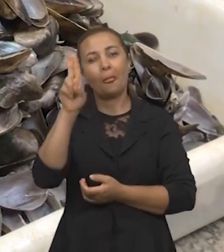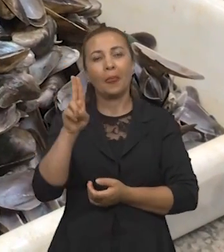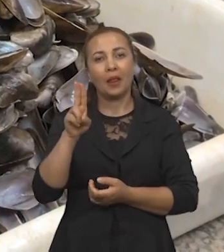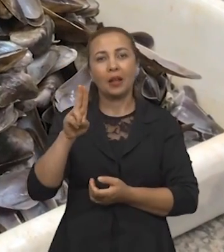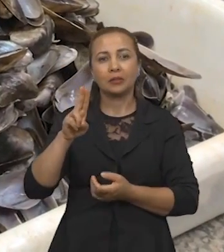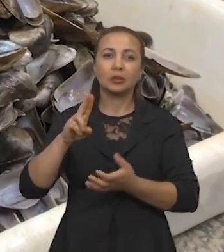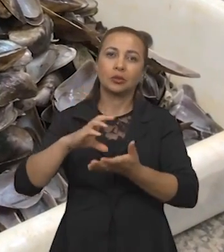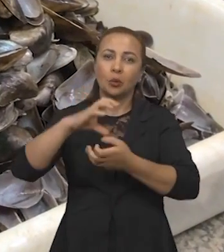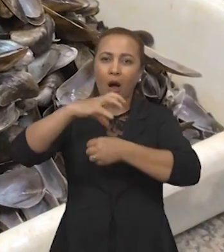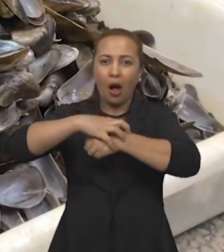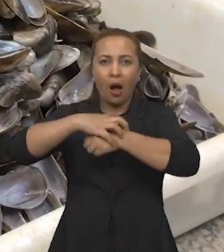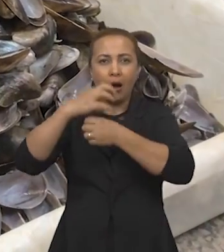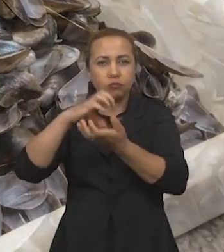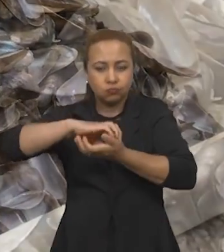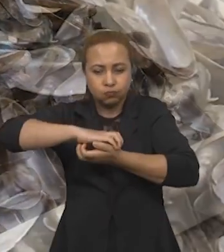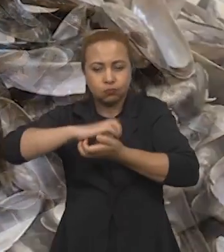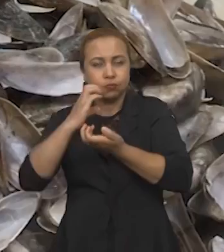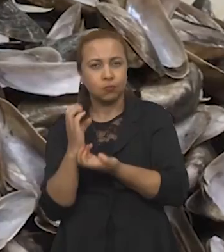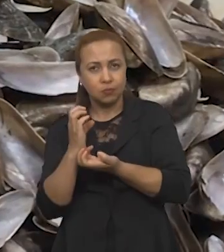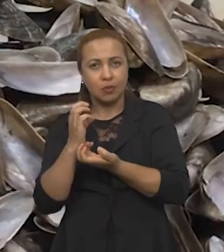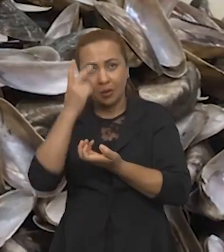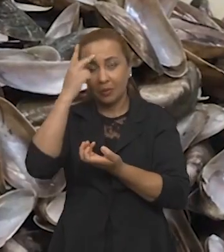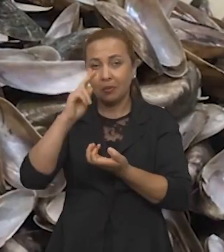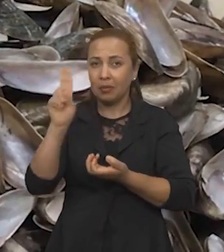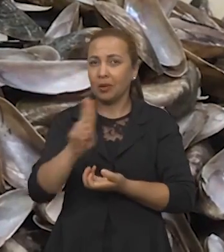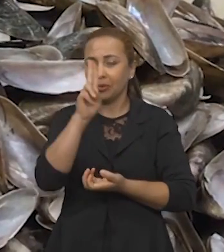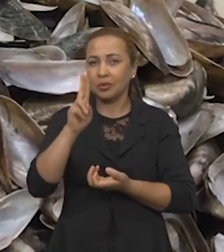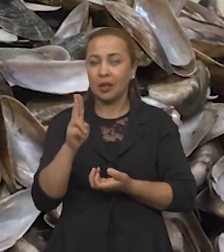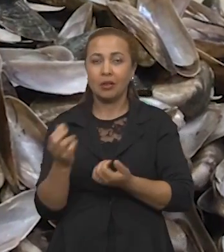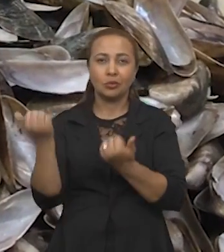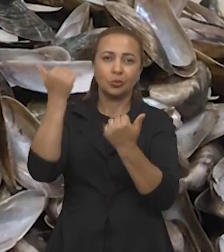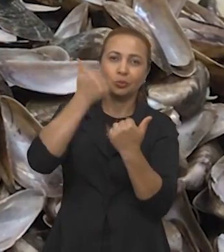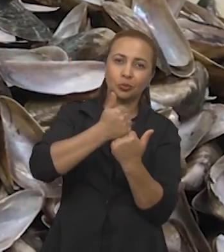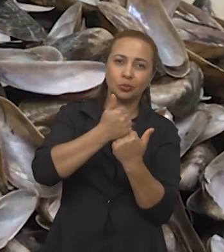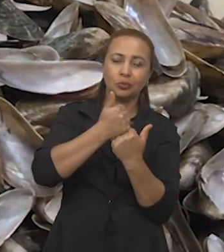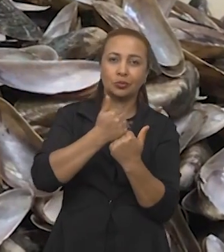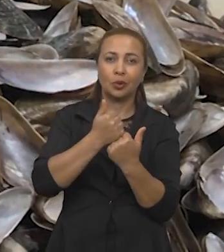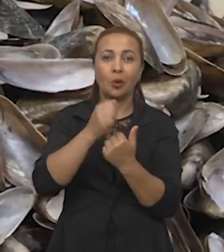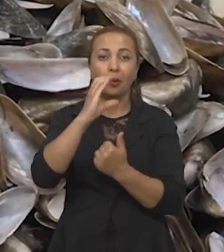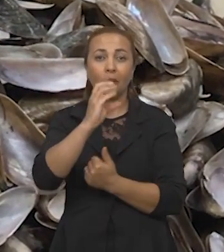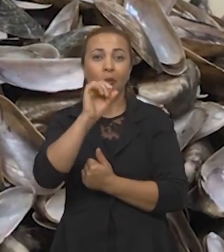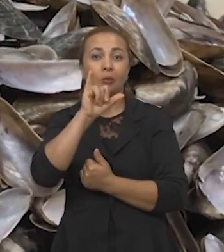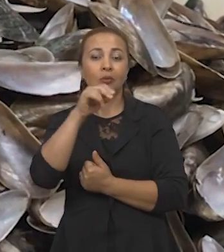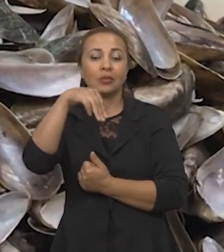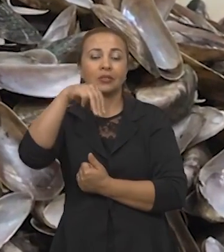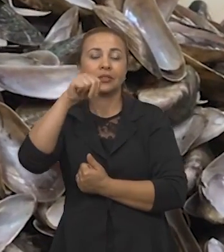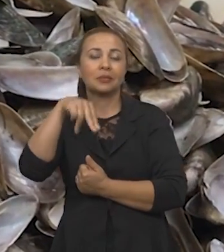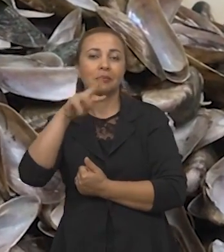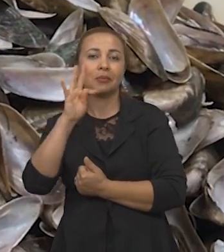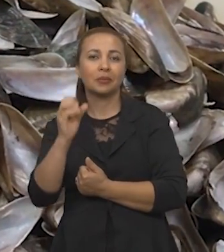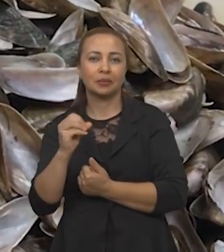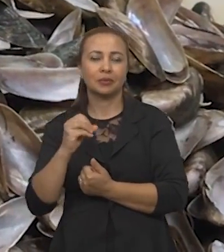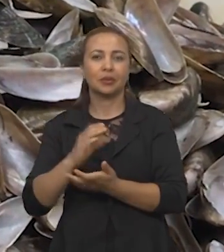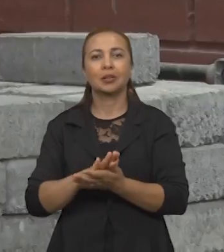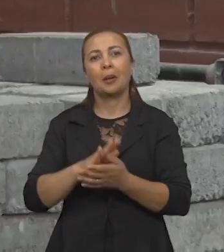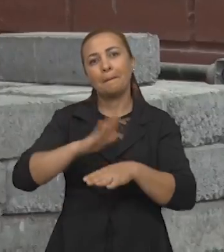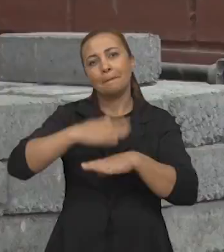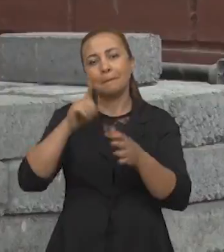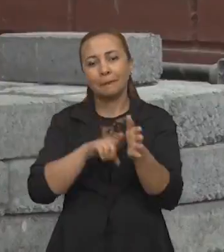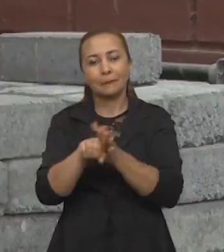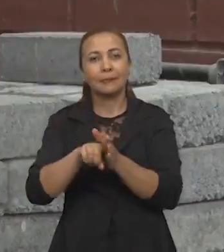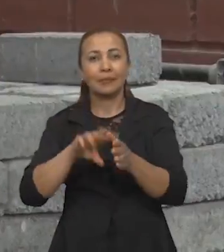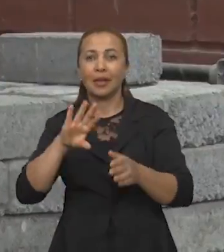as conchas para utilizar em substituição ao cimento. Dessa vez, a gente estava tentando dar mais um passo nessa pesquisa.